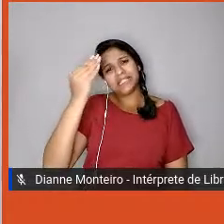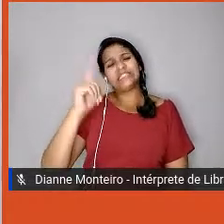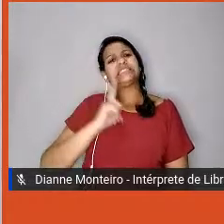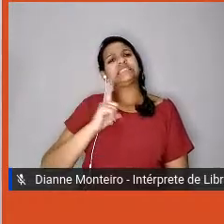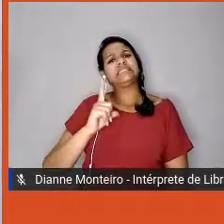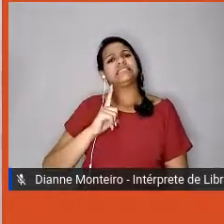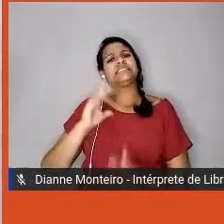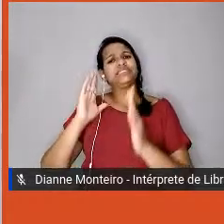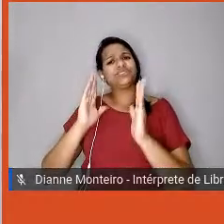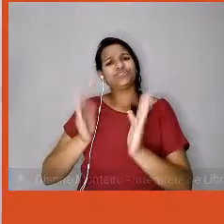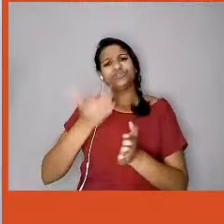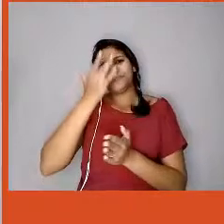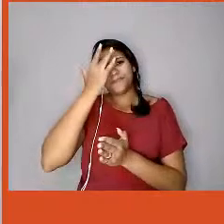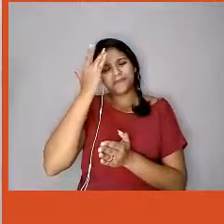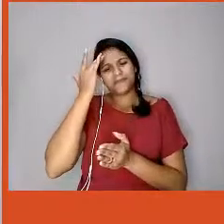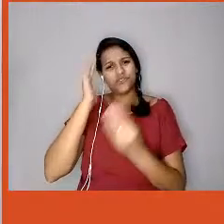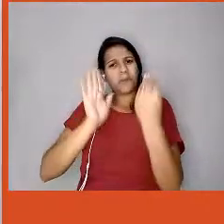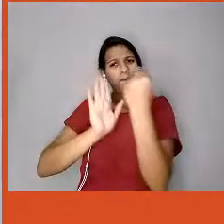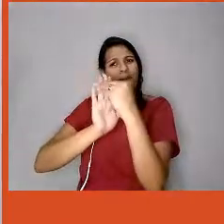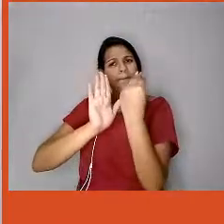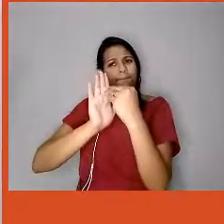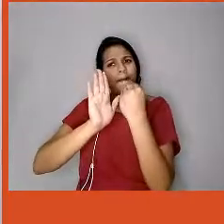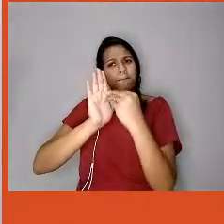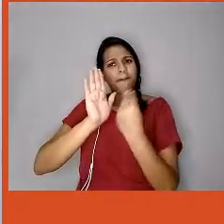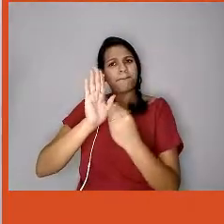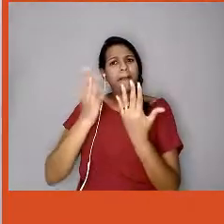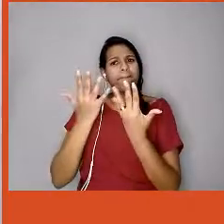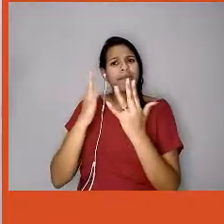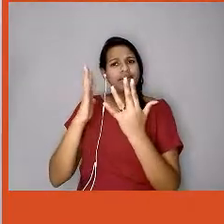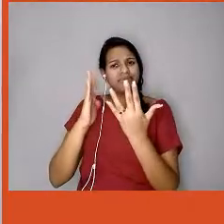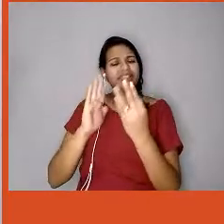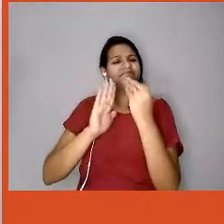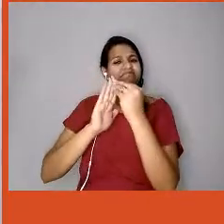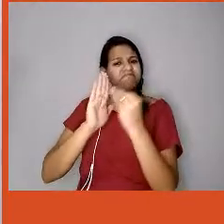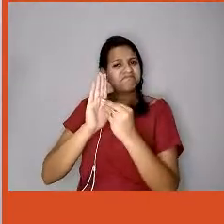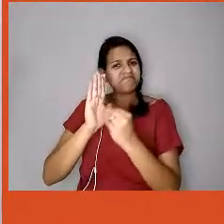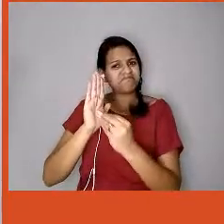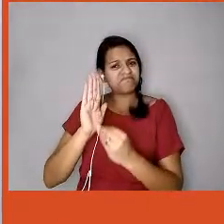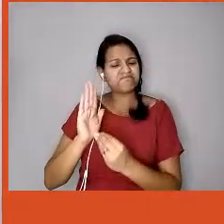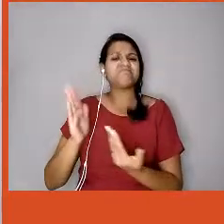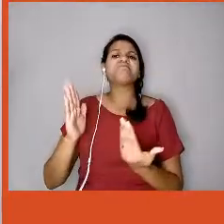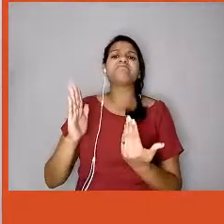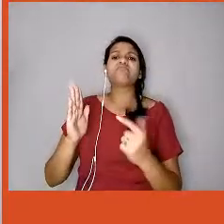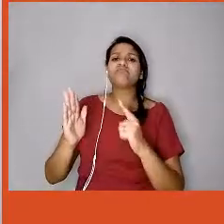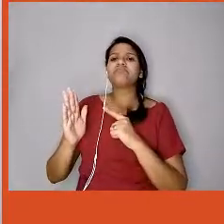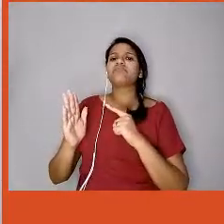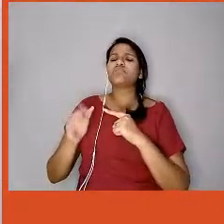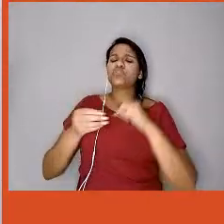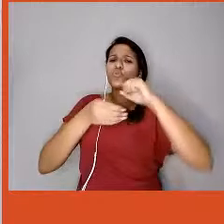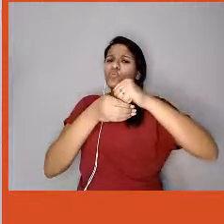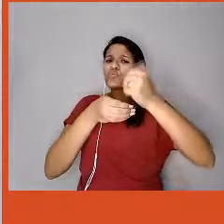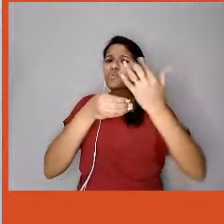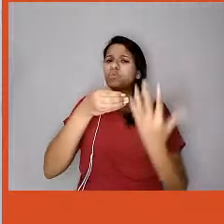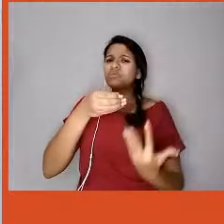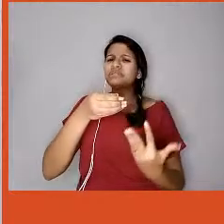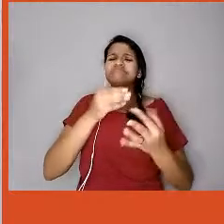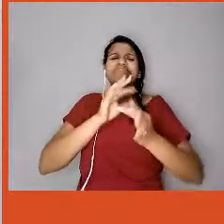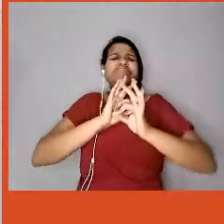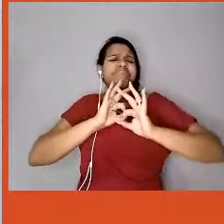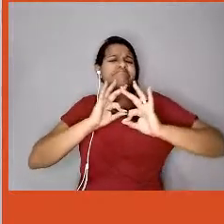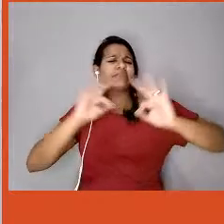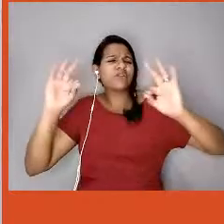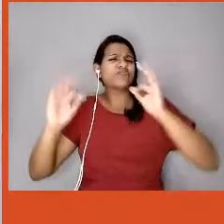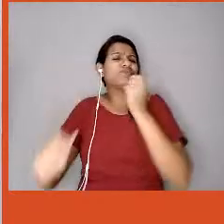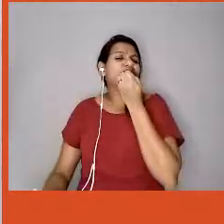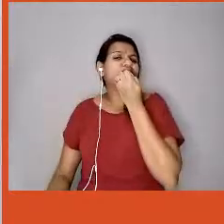Valdete, ela fala que o conteúdo é muito rico, foi consistente, a apresentação foi muito clara e segura, você